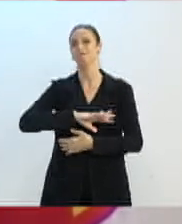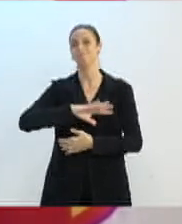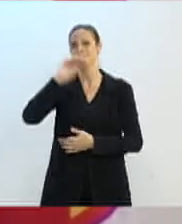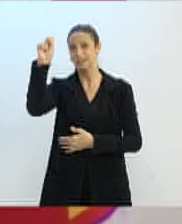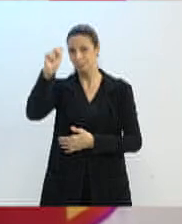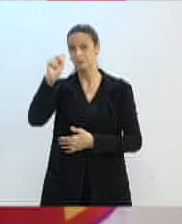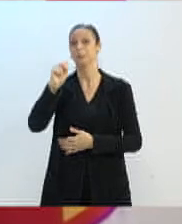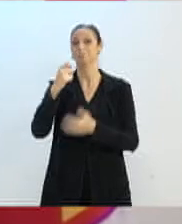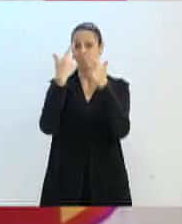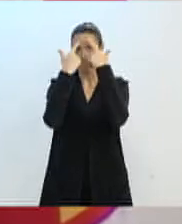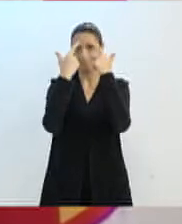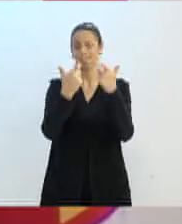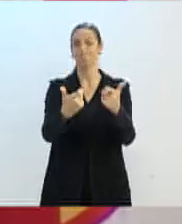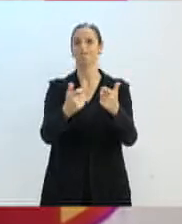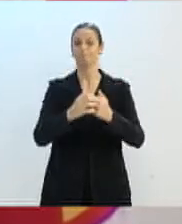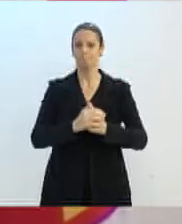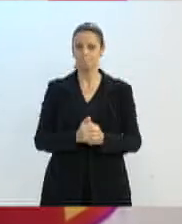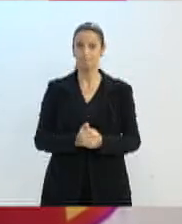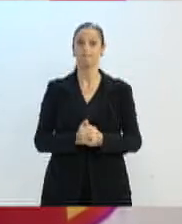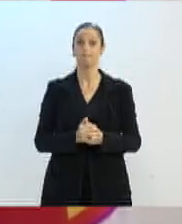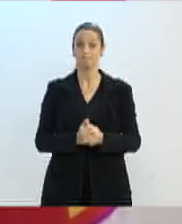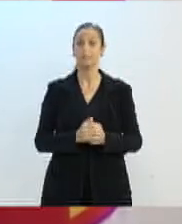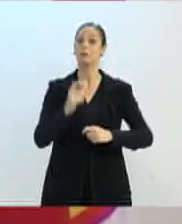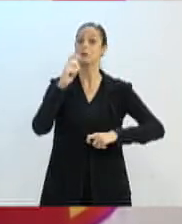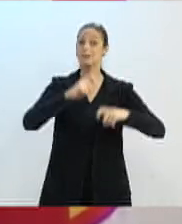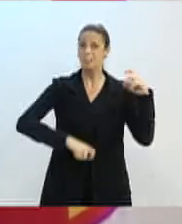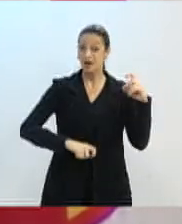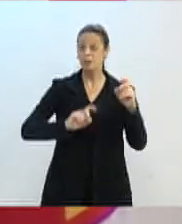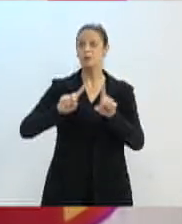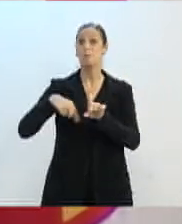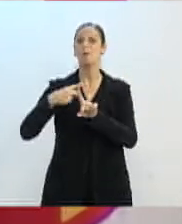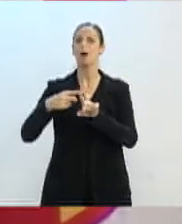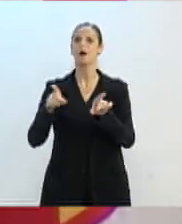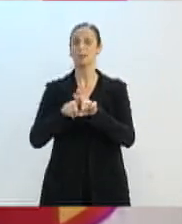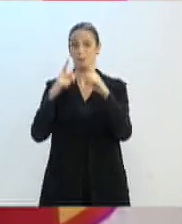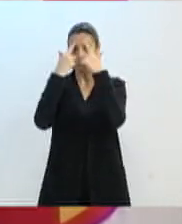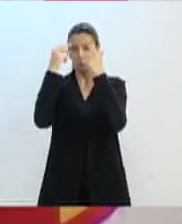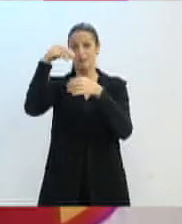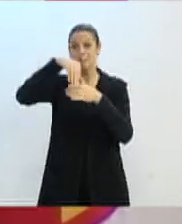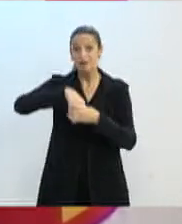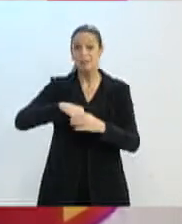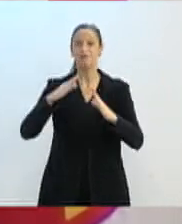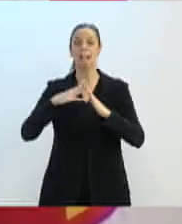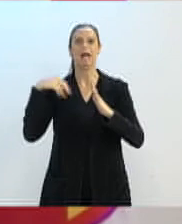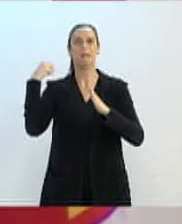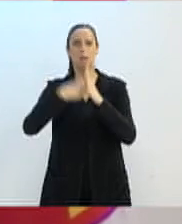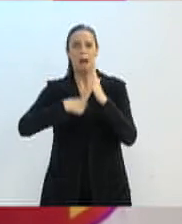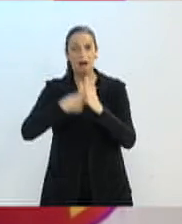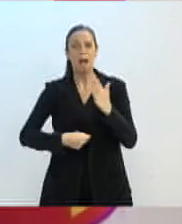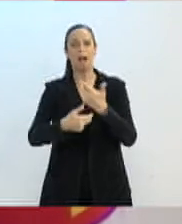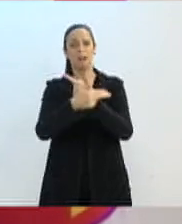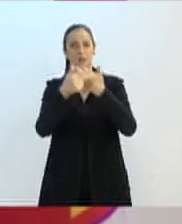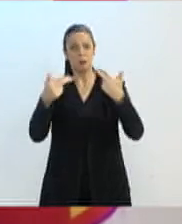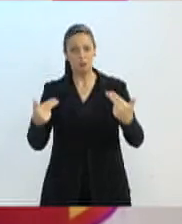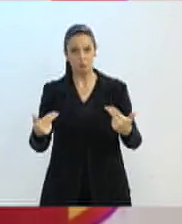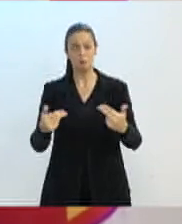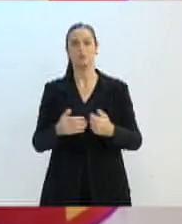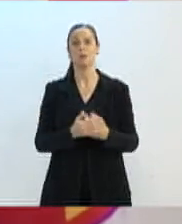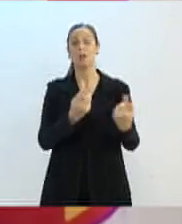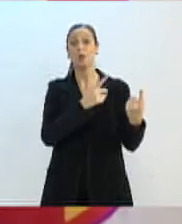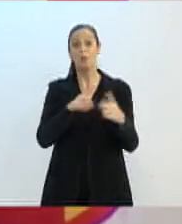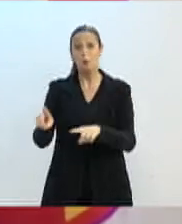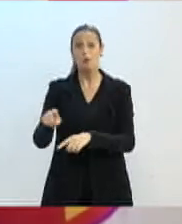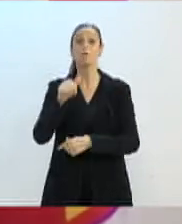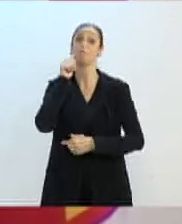violência, tanto violência sexual quanto violência doméstica praticada contra as mulheres